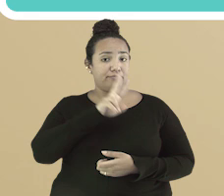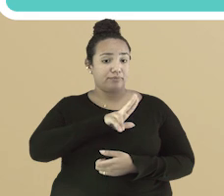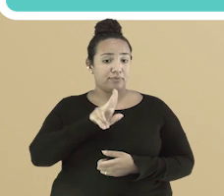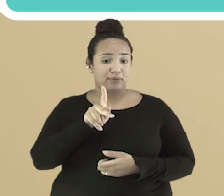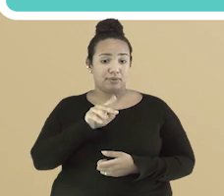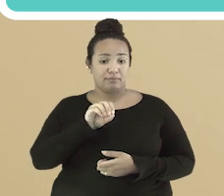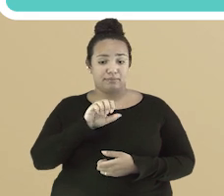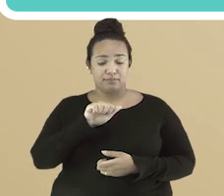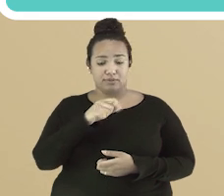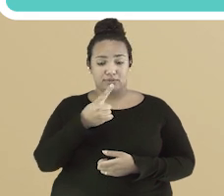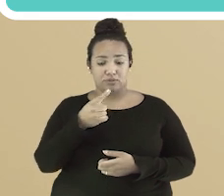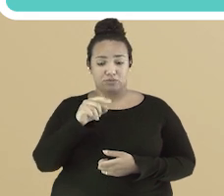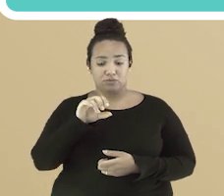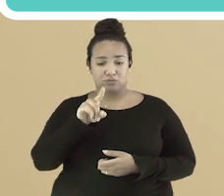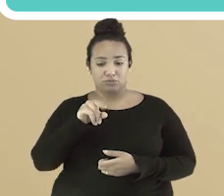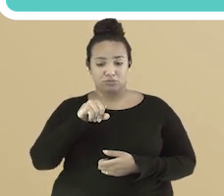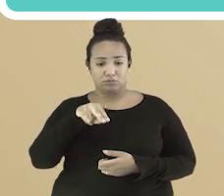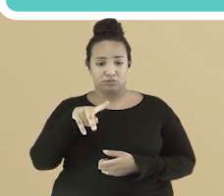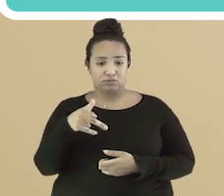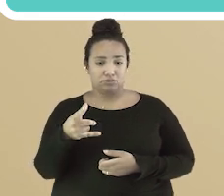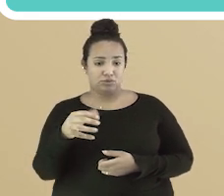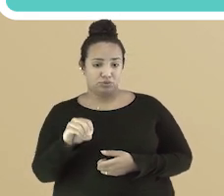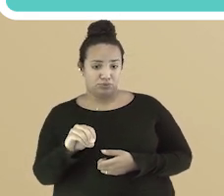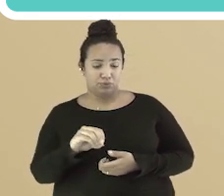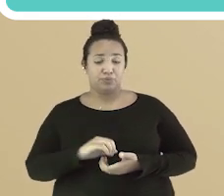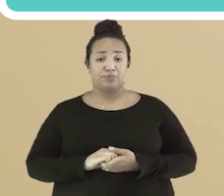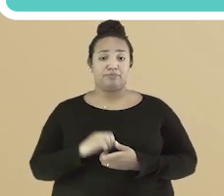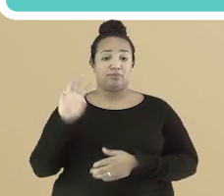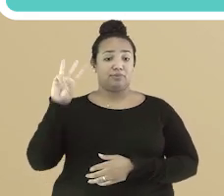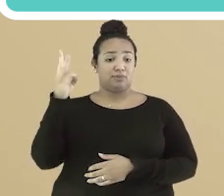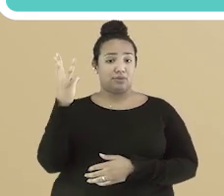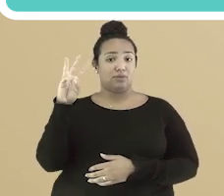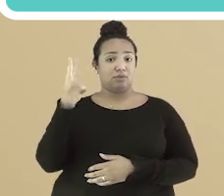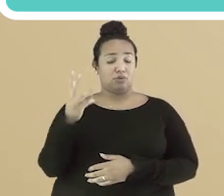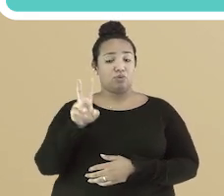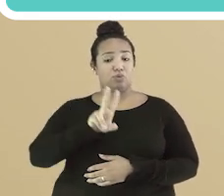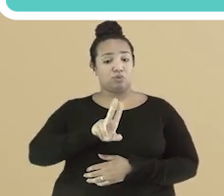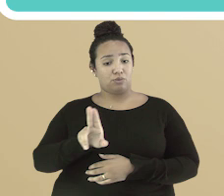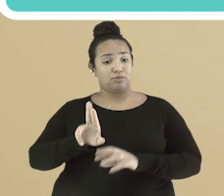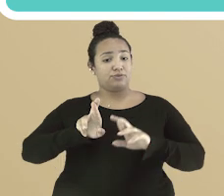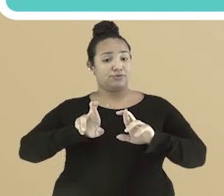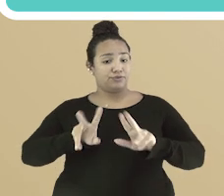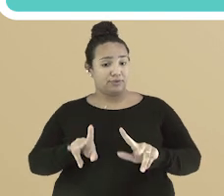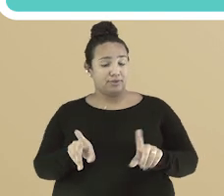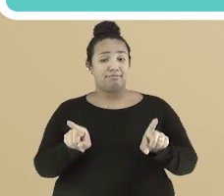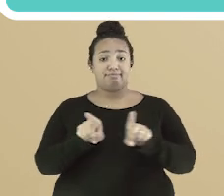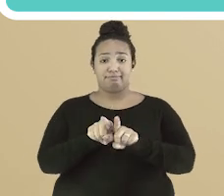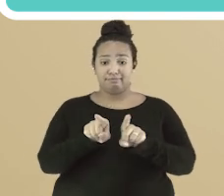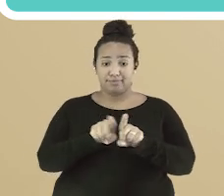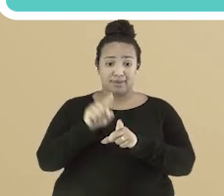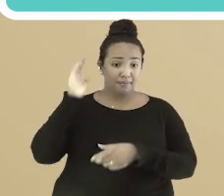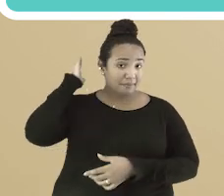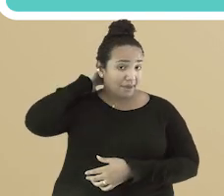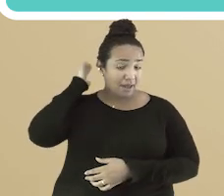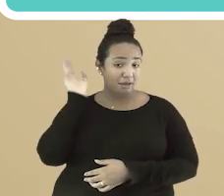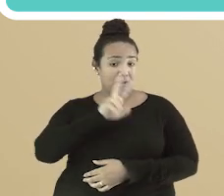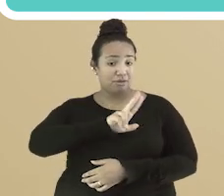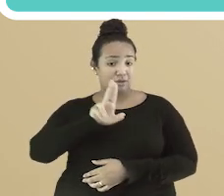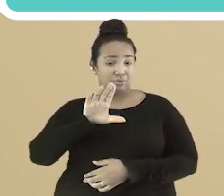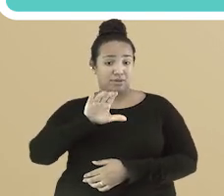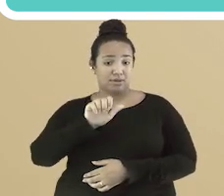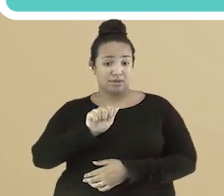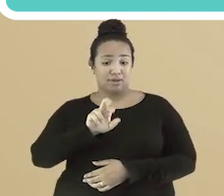Paulo, é pãozinho. No Maranhão, é pão massa grossa. No Pará, careca.